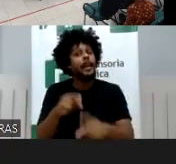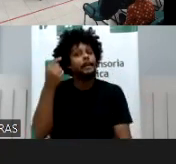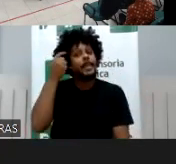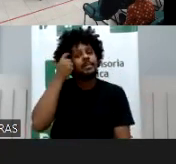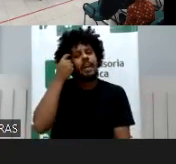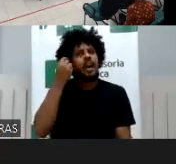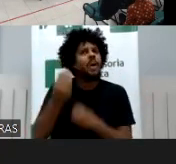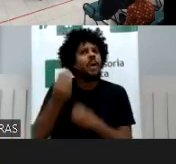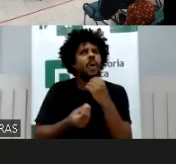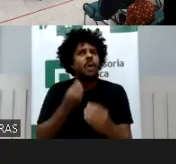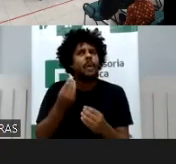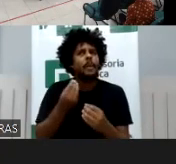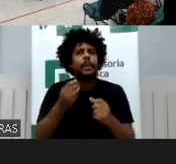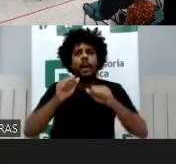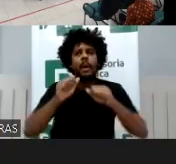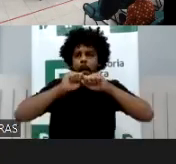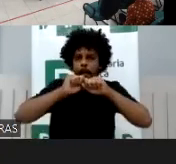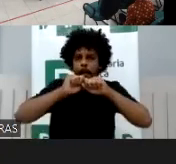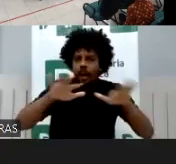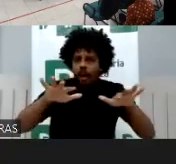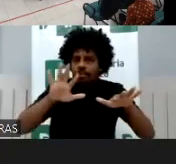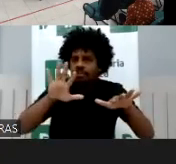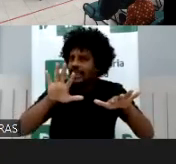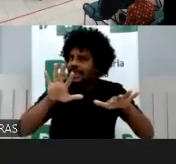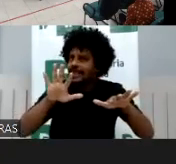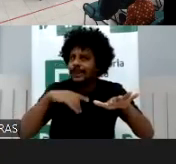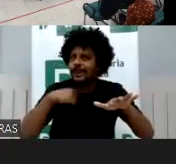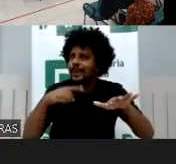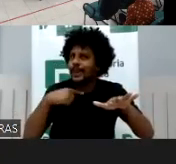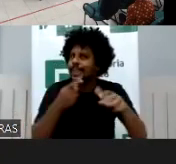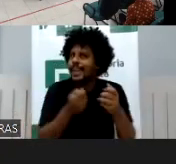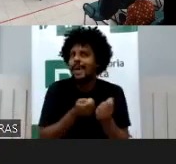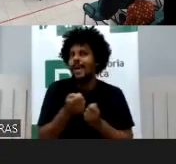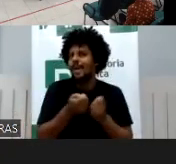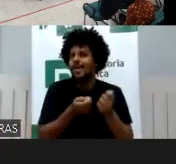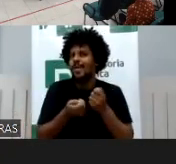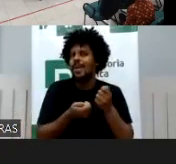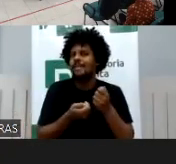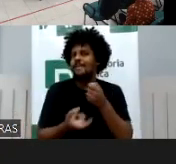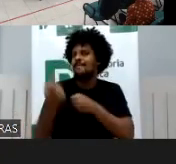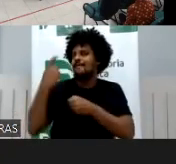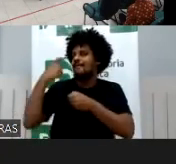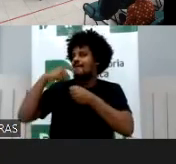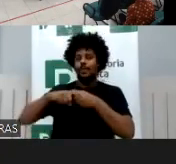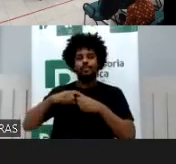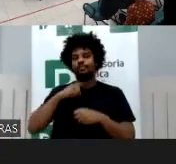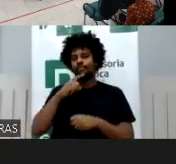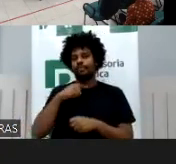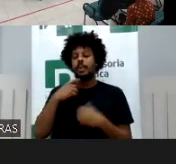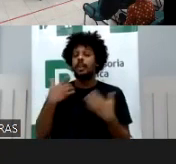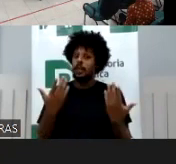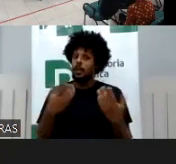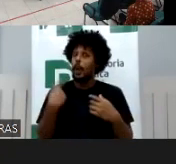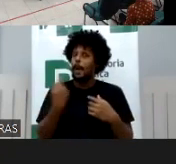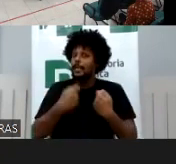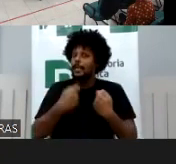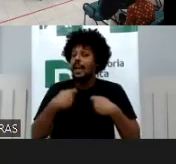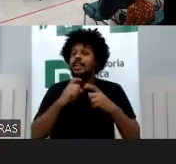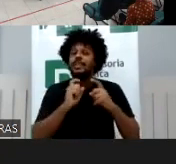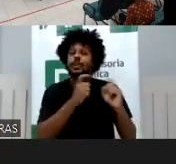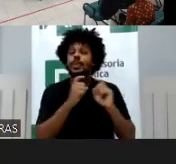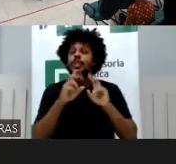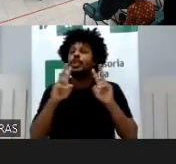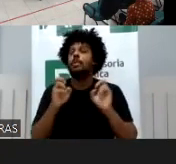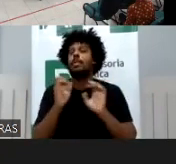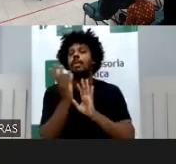retorno, mecanismos mínimos de controle, né, esse é um dos objetivos de falar sobre charity, então a Alice